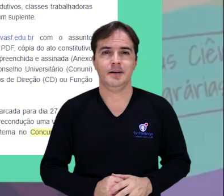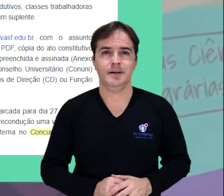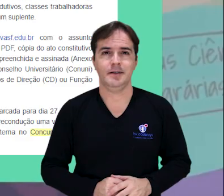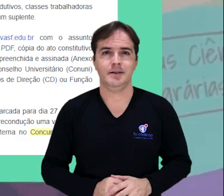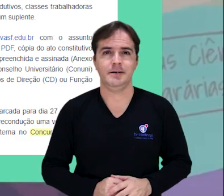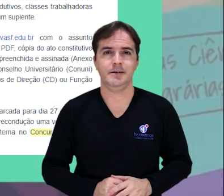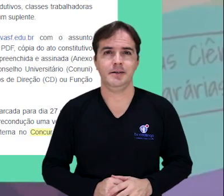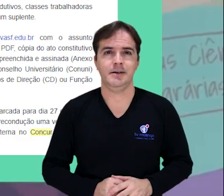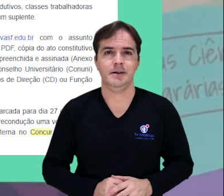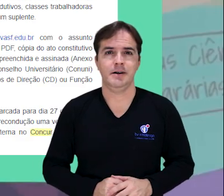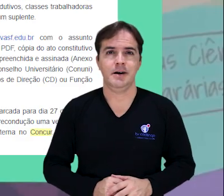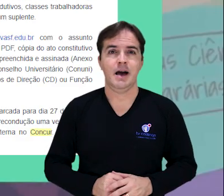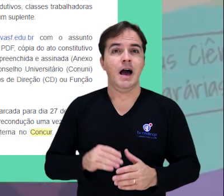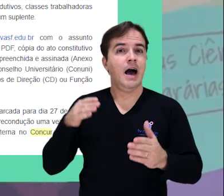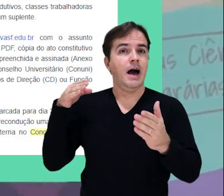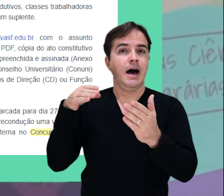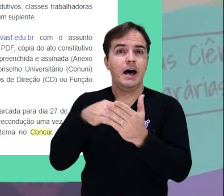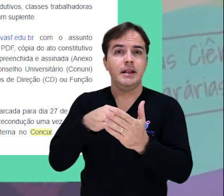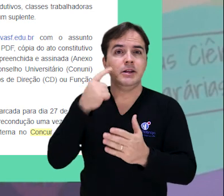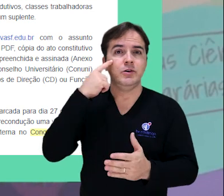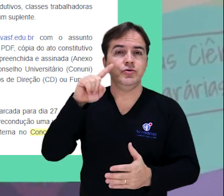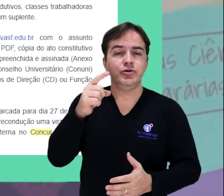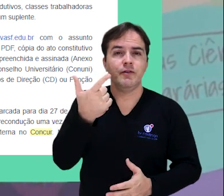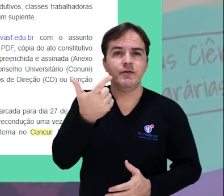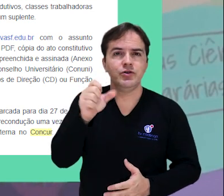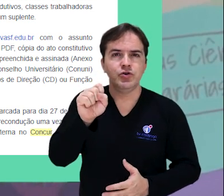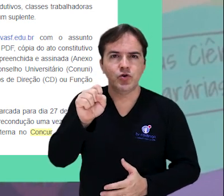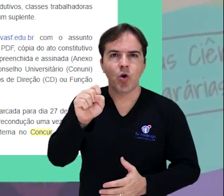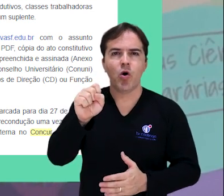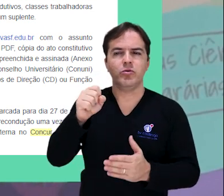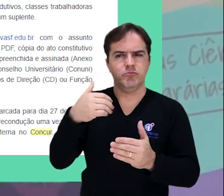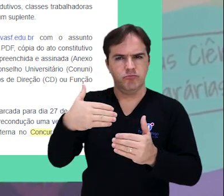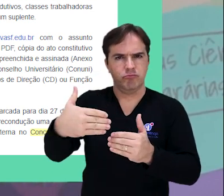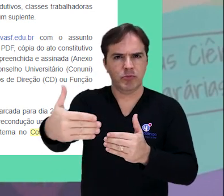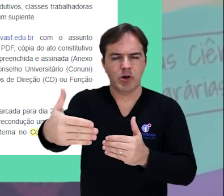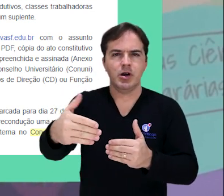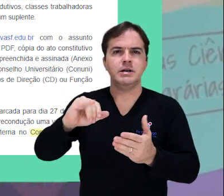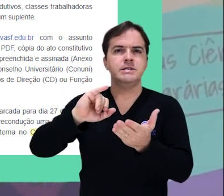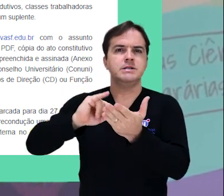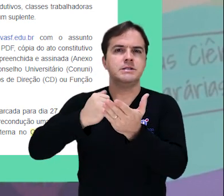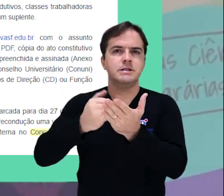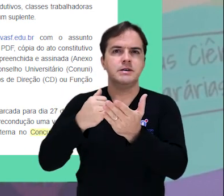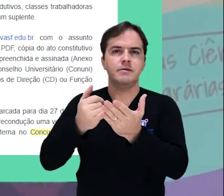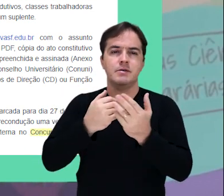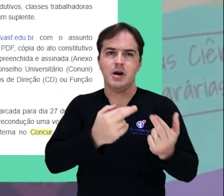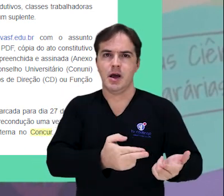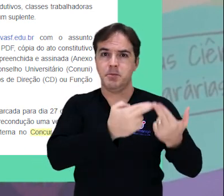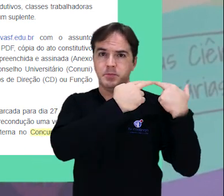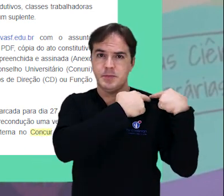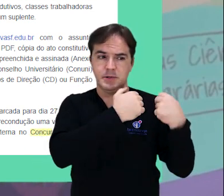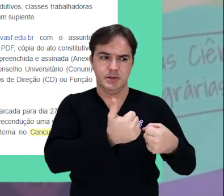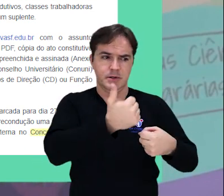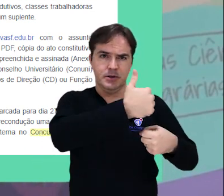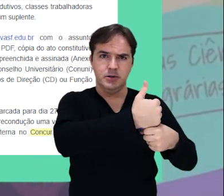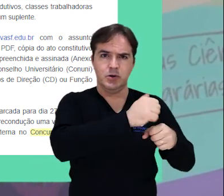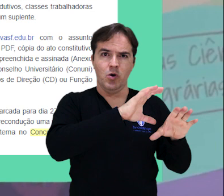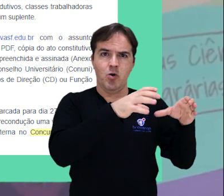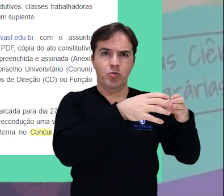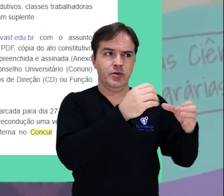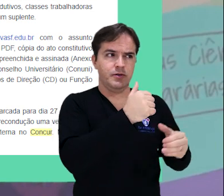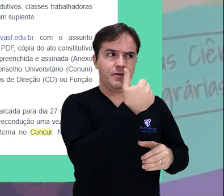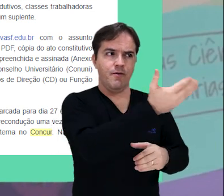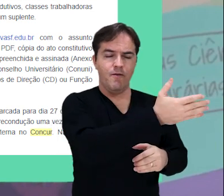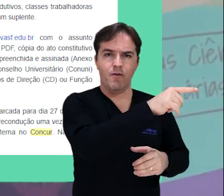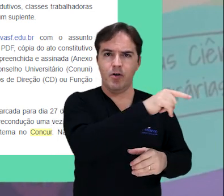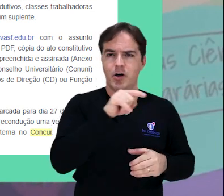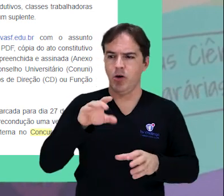Foram prorrogadas até 28 de agosto as inscrições para representantes da comunidade externa no Conselho